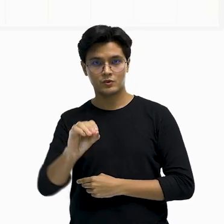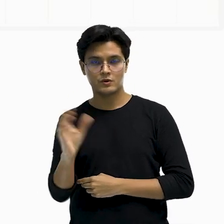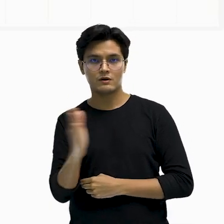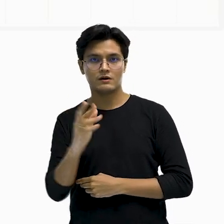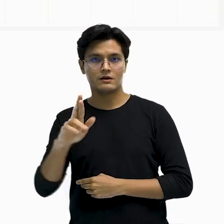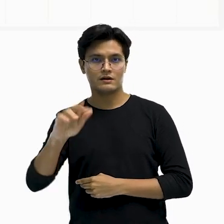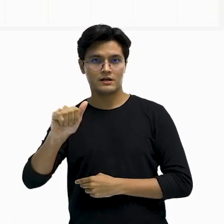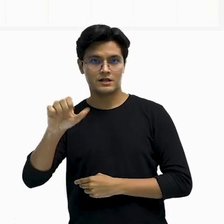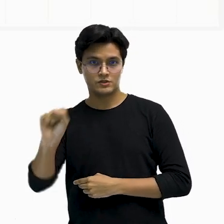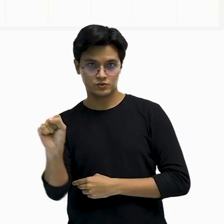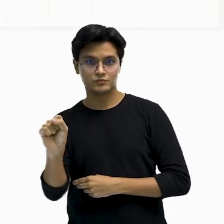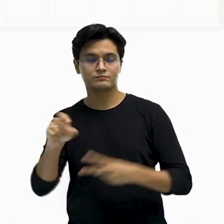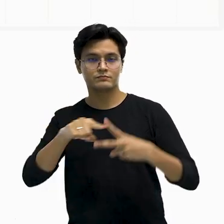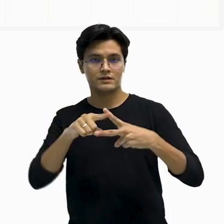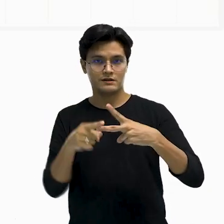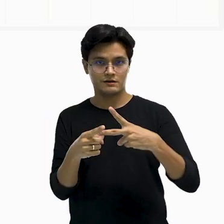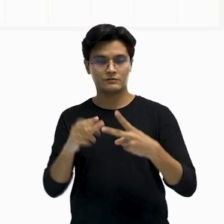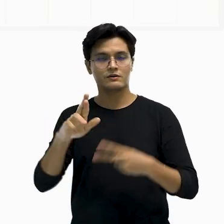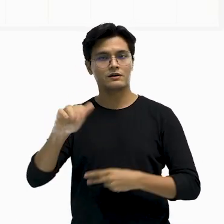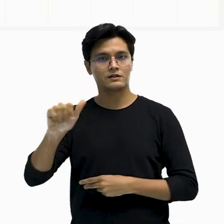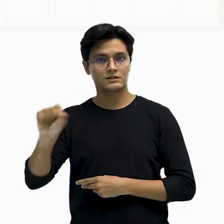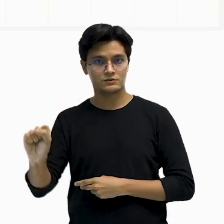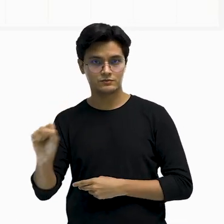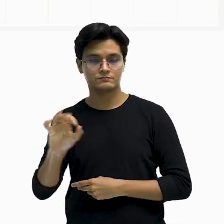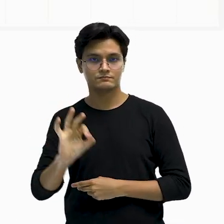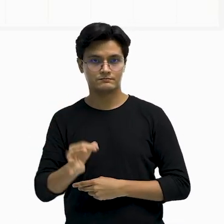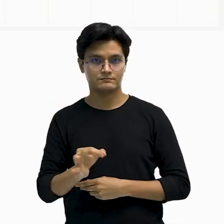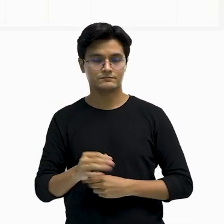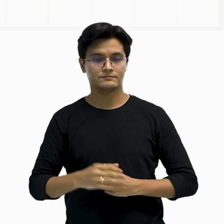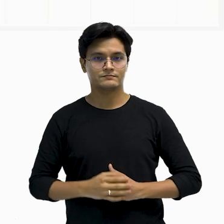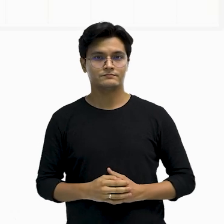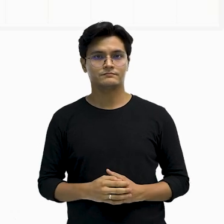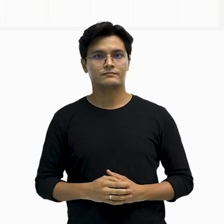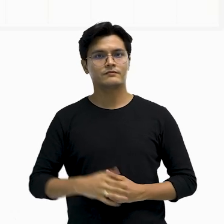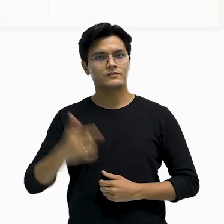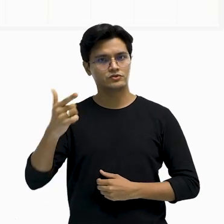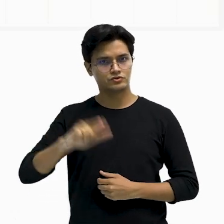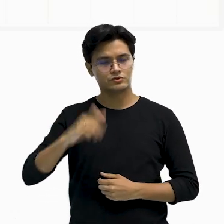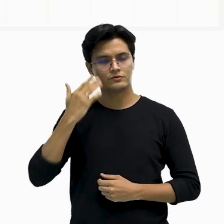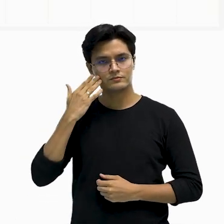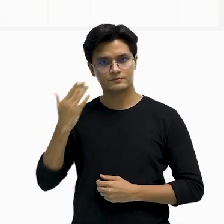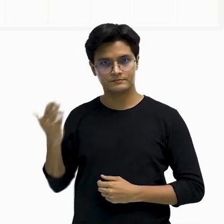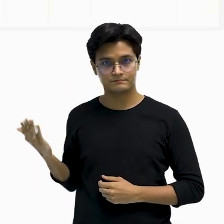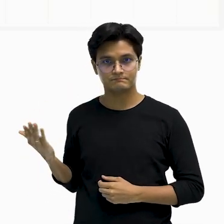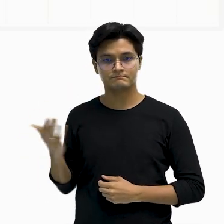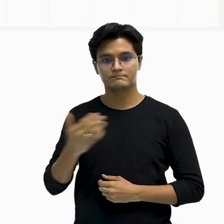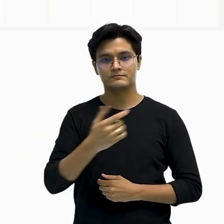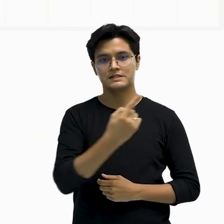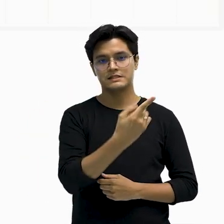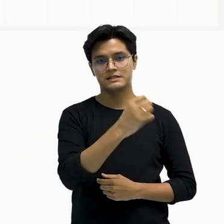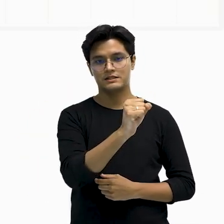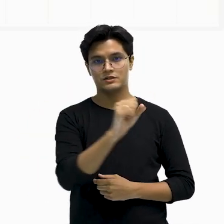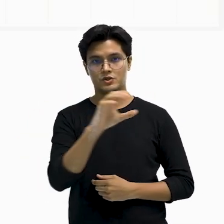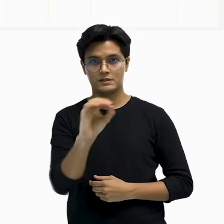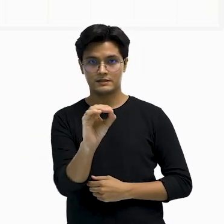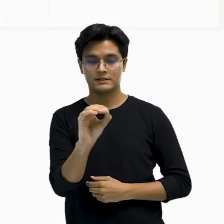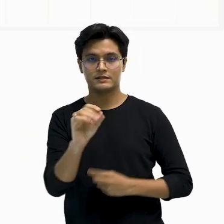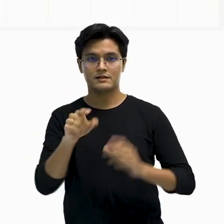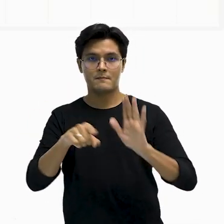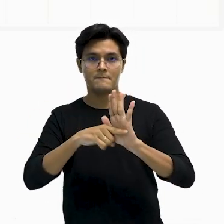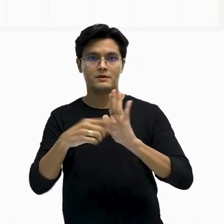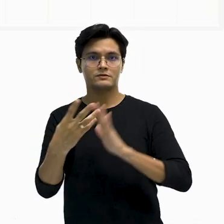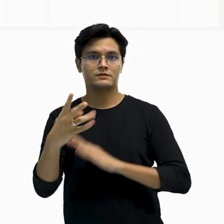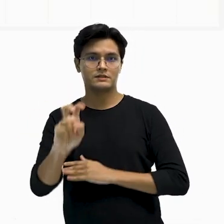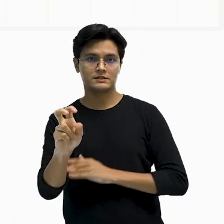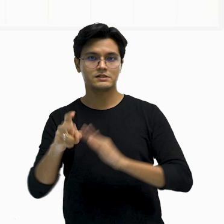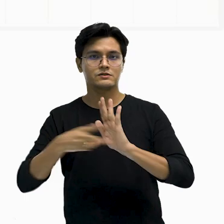Ângulo raso. Então, voltando aqui para o nosso caso, né? 180 menos 45, isso aqui